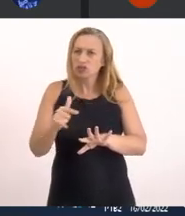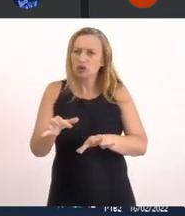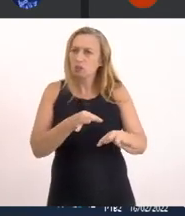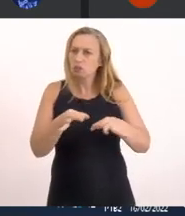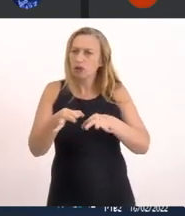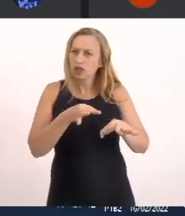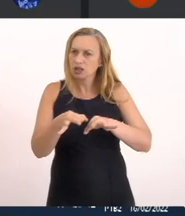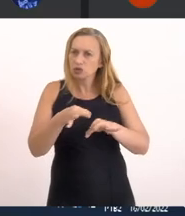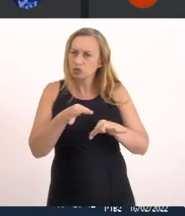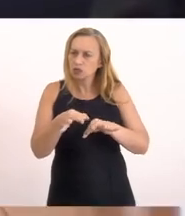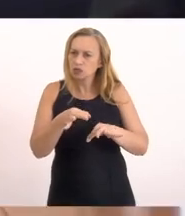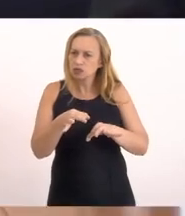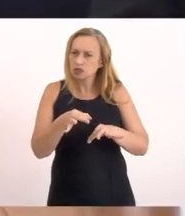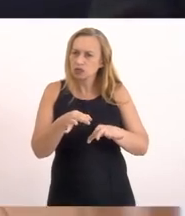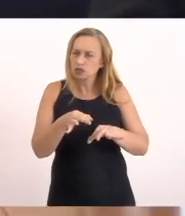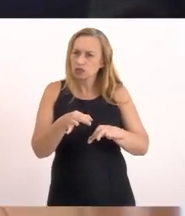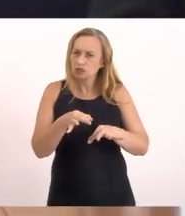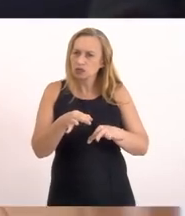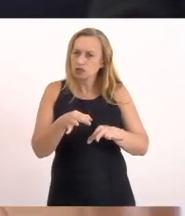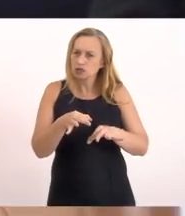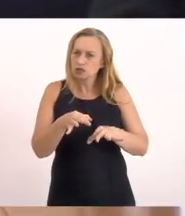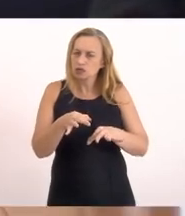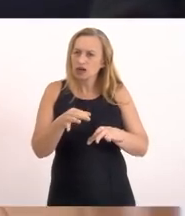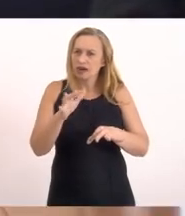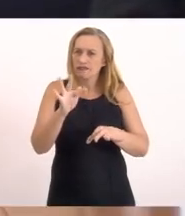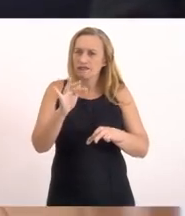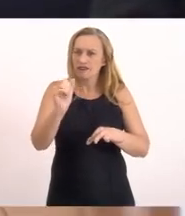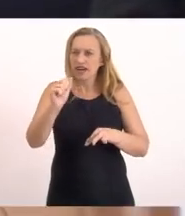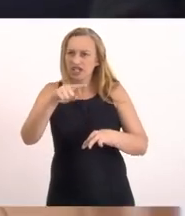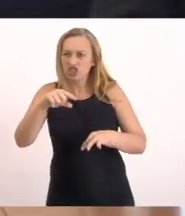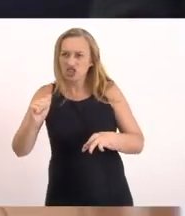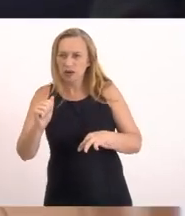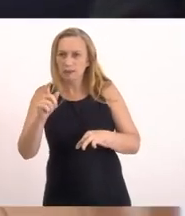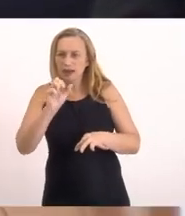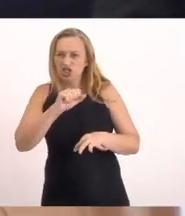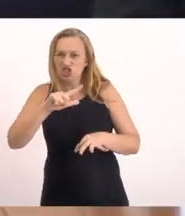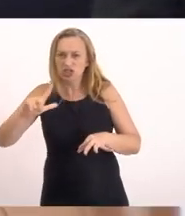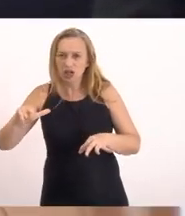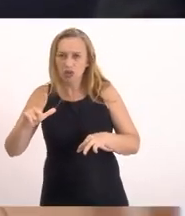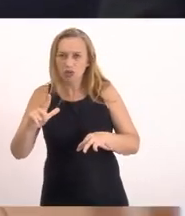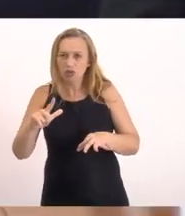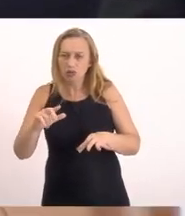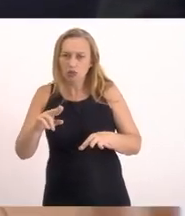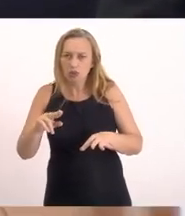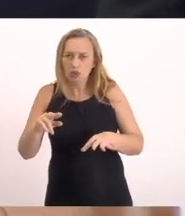providência Em relação A faixa marginal A ocupação Da faixa marginal No entorno da lagoa